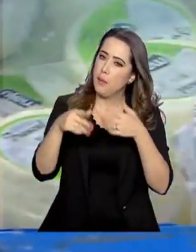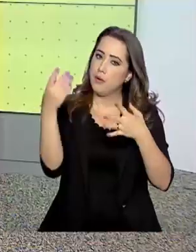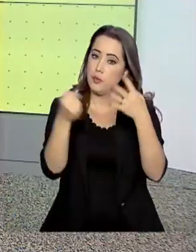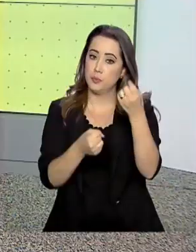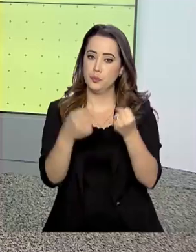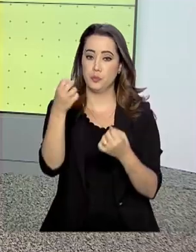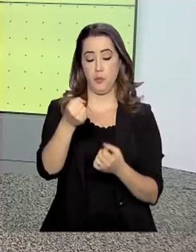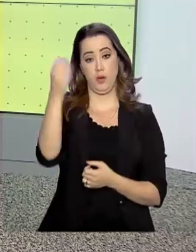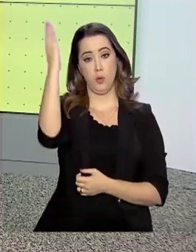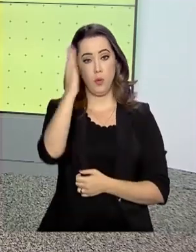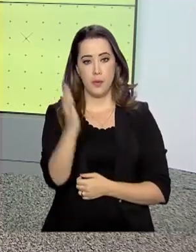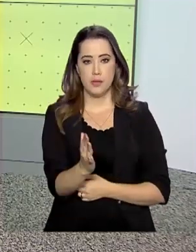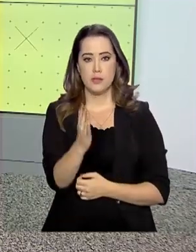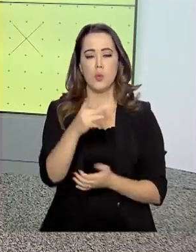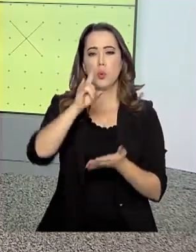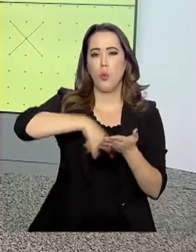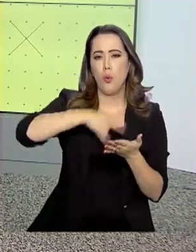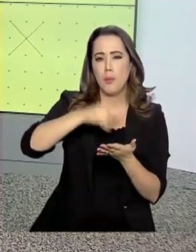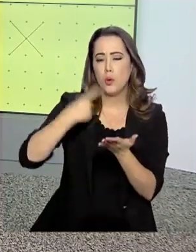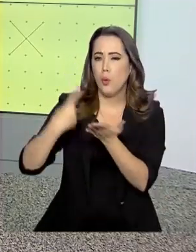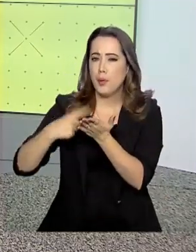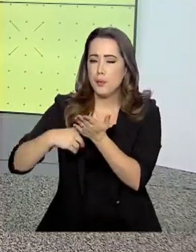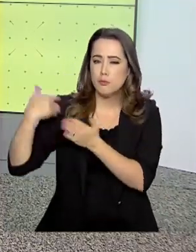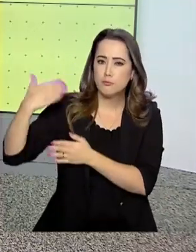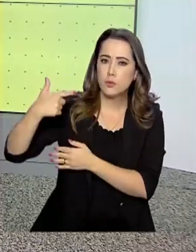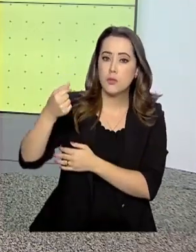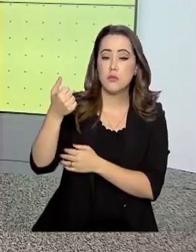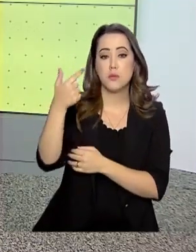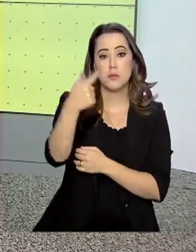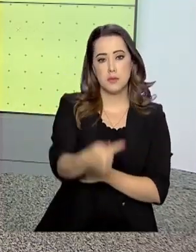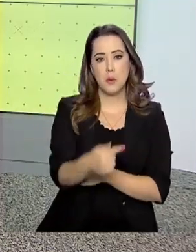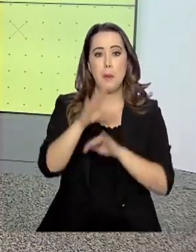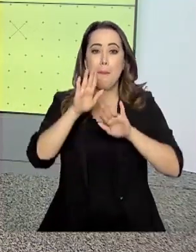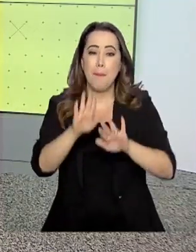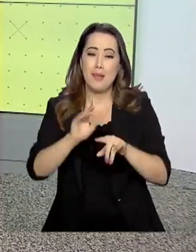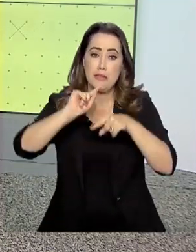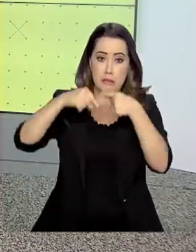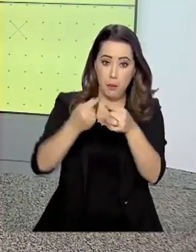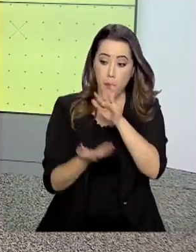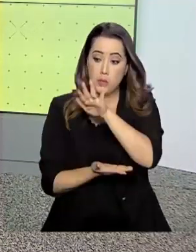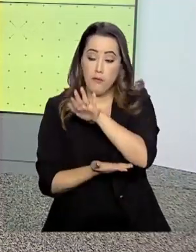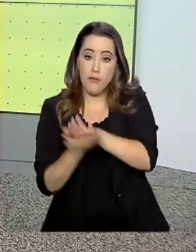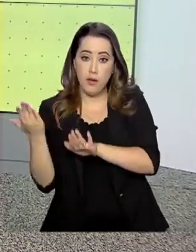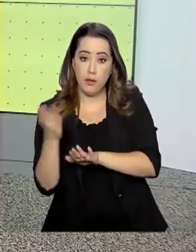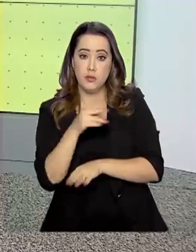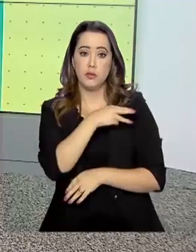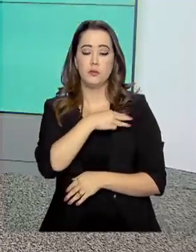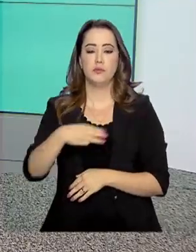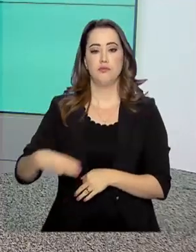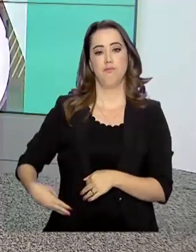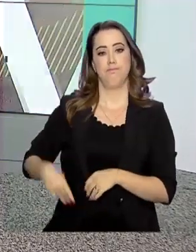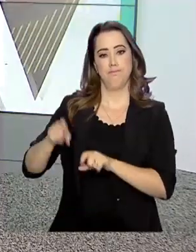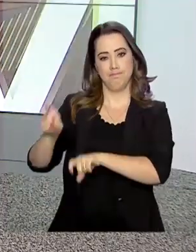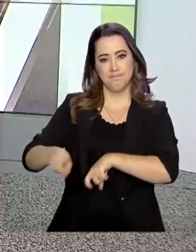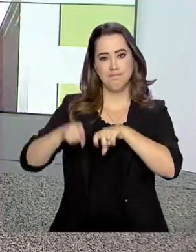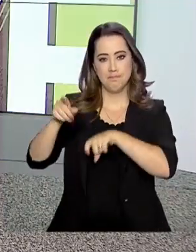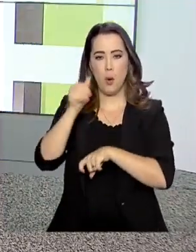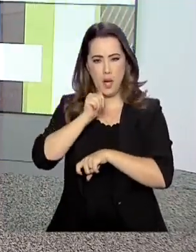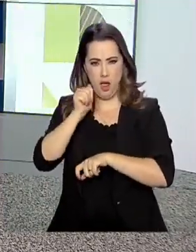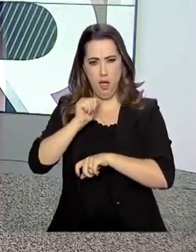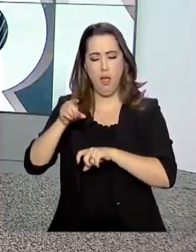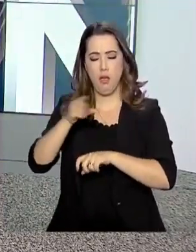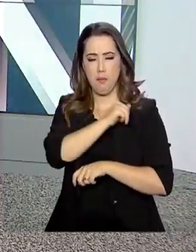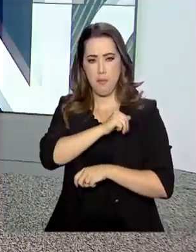no Brasil. A certificação estava acordada com a China desde 2007. Mas só após a recente viagem da ministra da